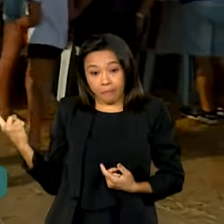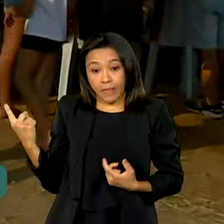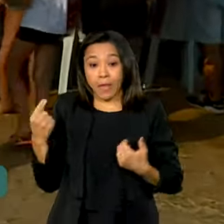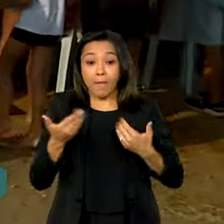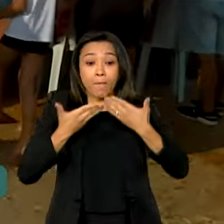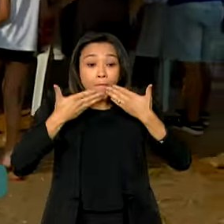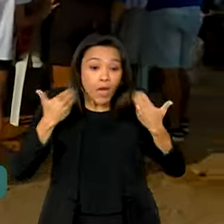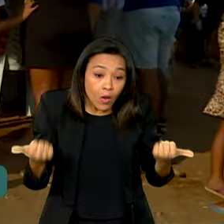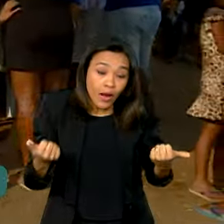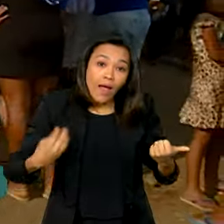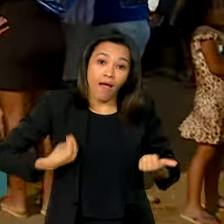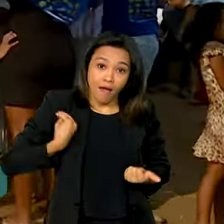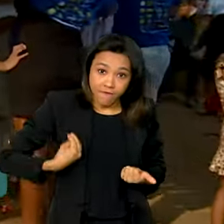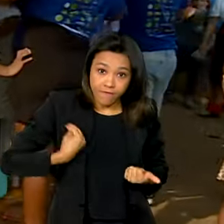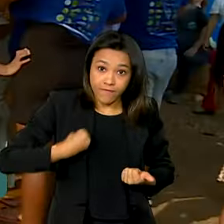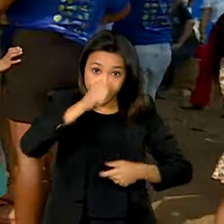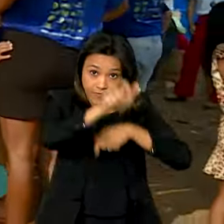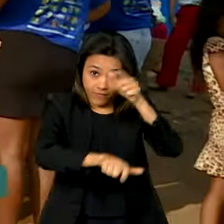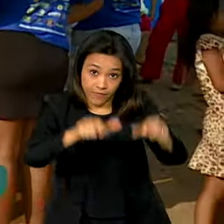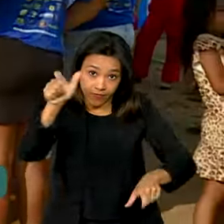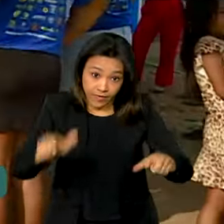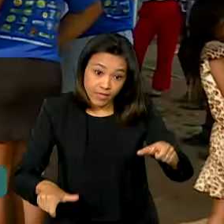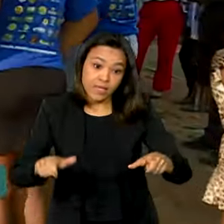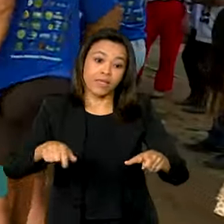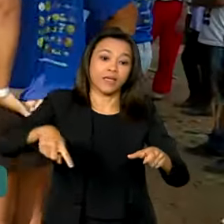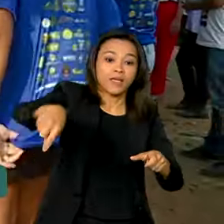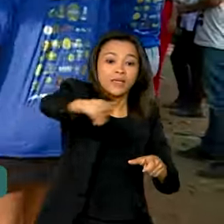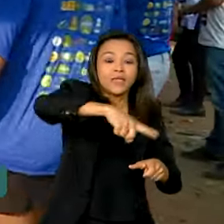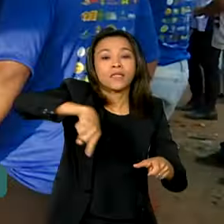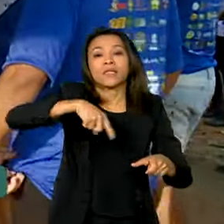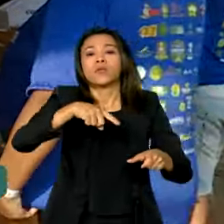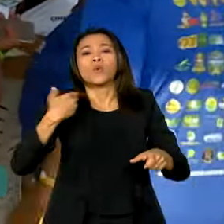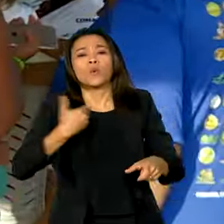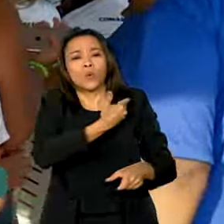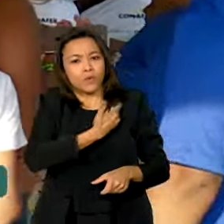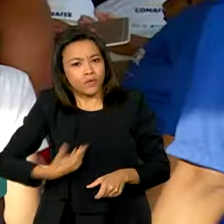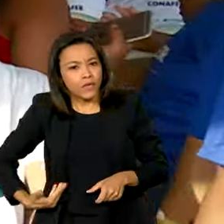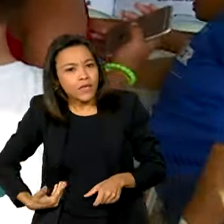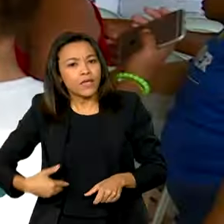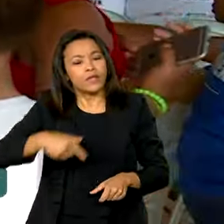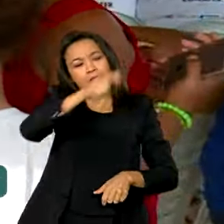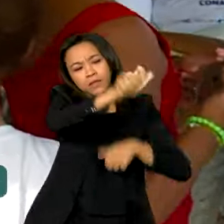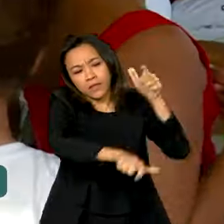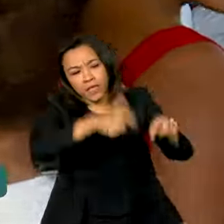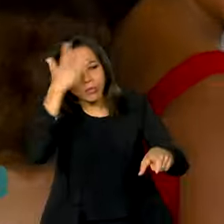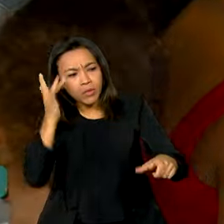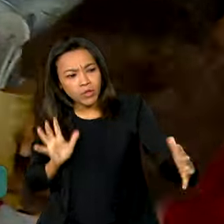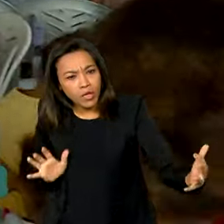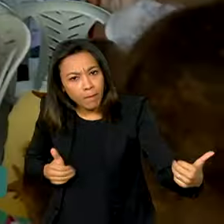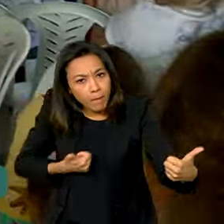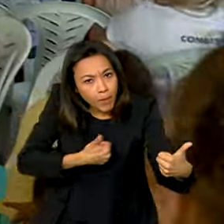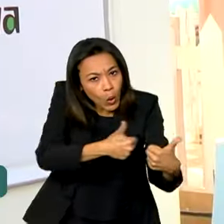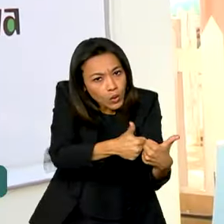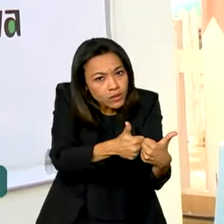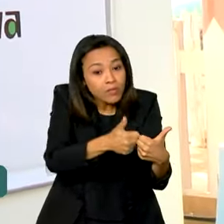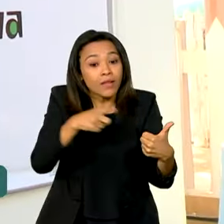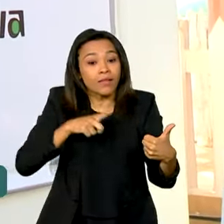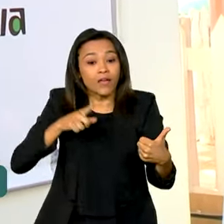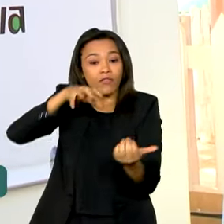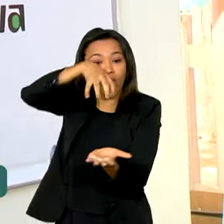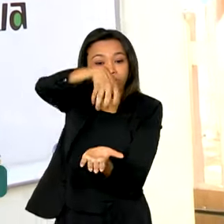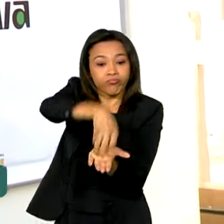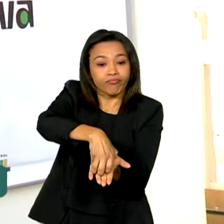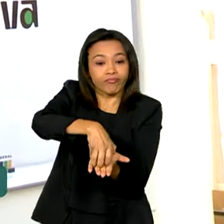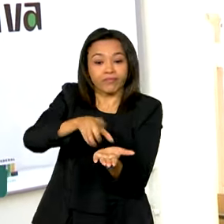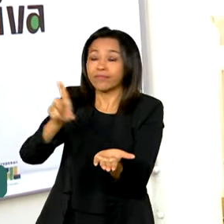condições de vida na comunidade, aproximar os agentes públicos daqueles que mais precisam. Foi inaugurado o chamado Posto